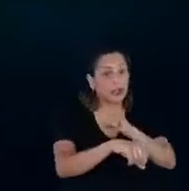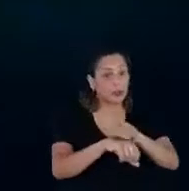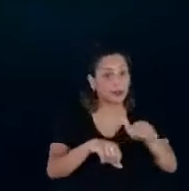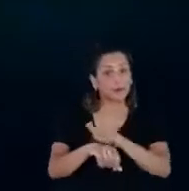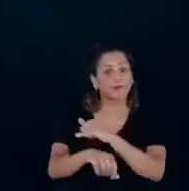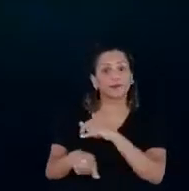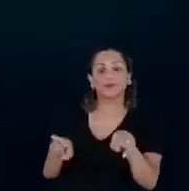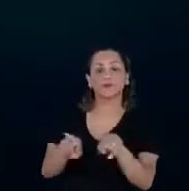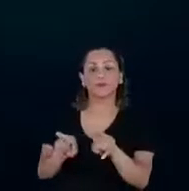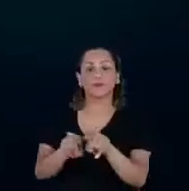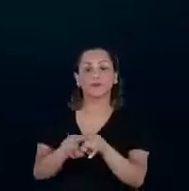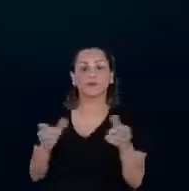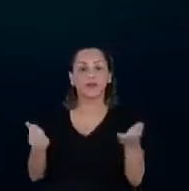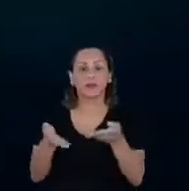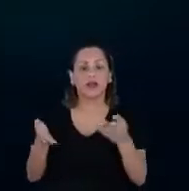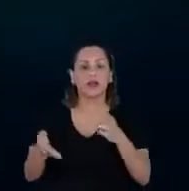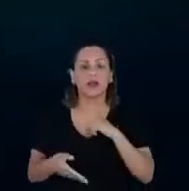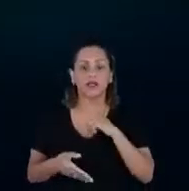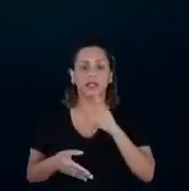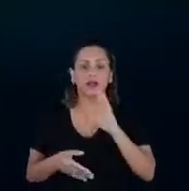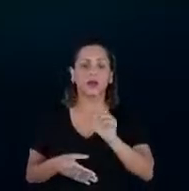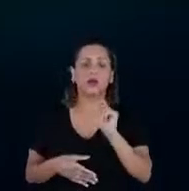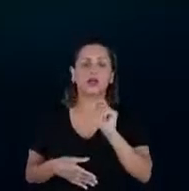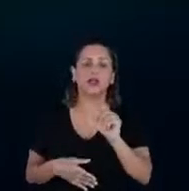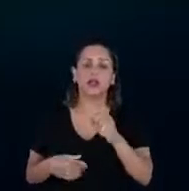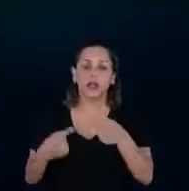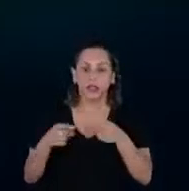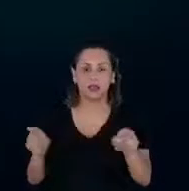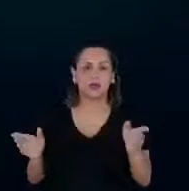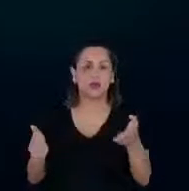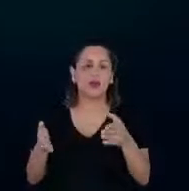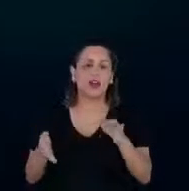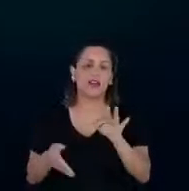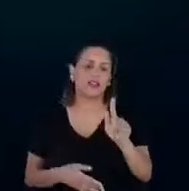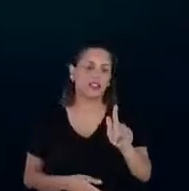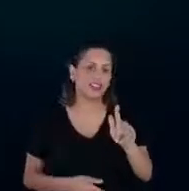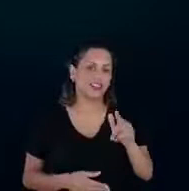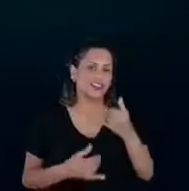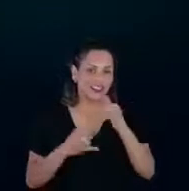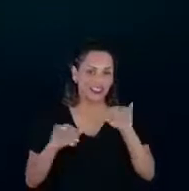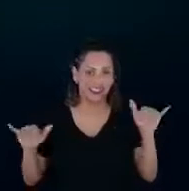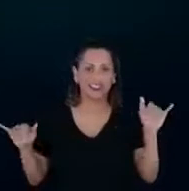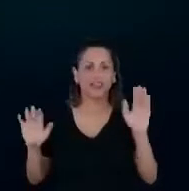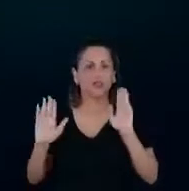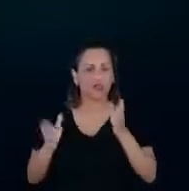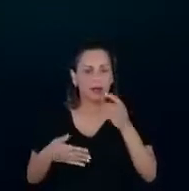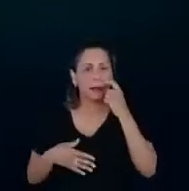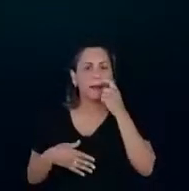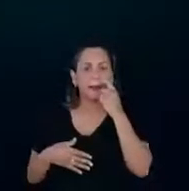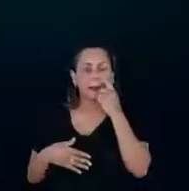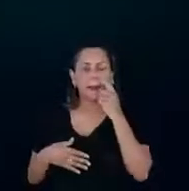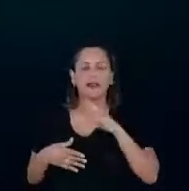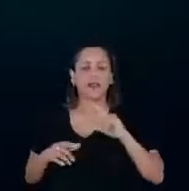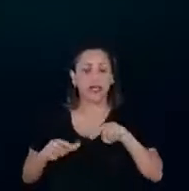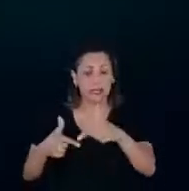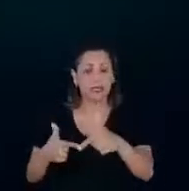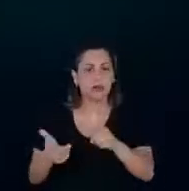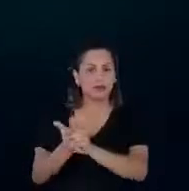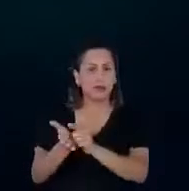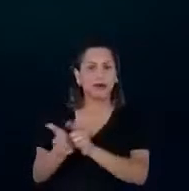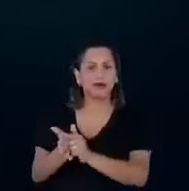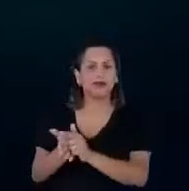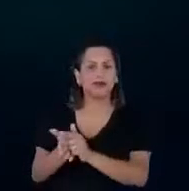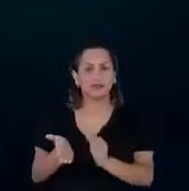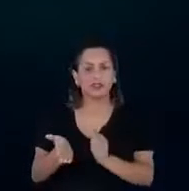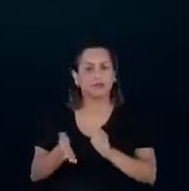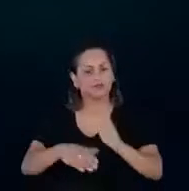recentemente, junto com o BNDES, que o FG Energia, é uma ação que está agora saindo do papel, mas que é